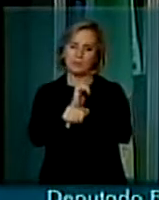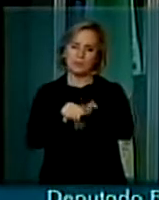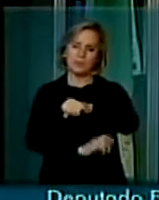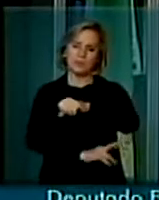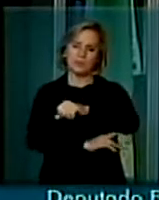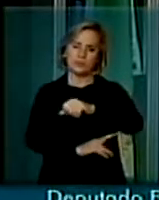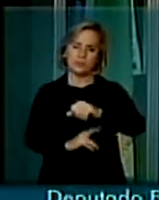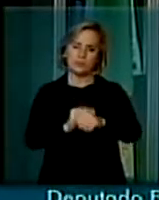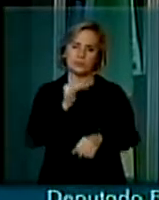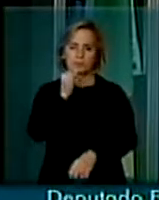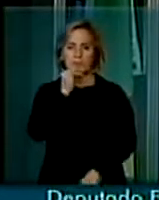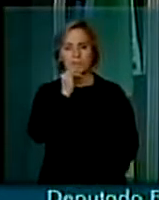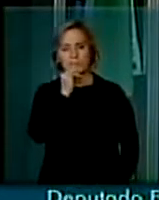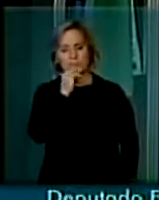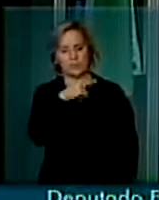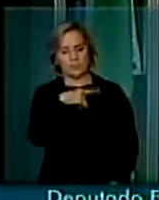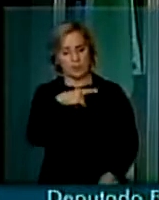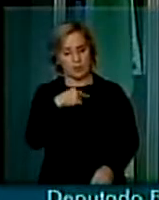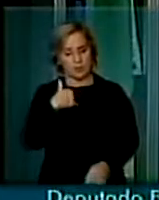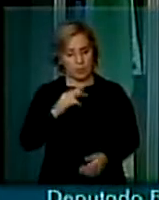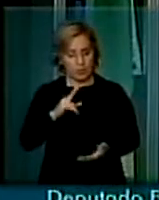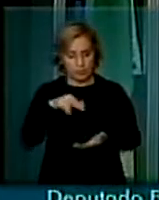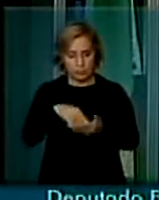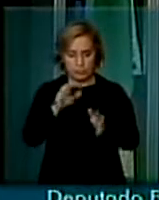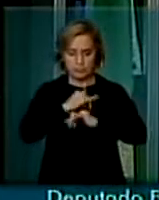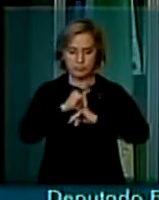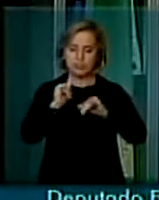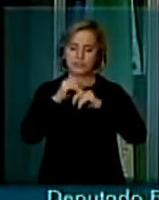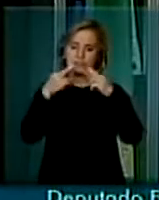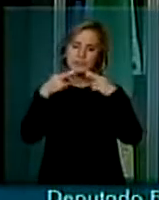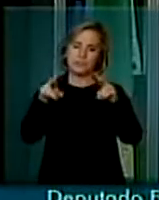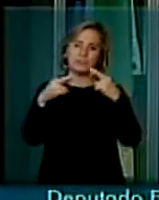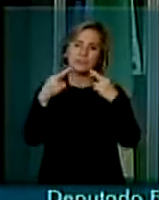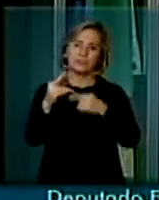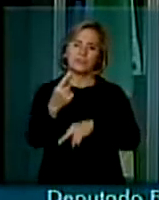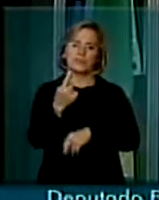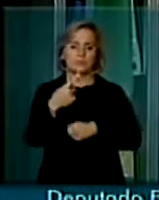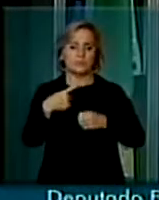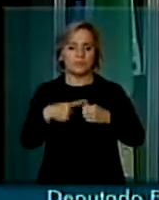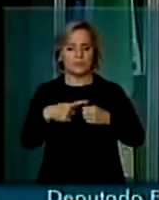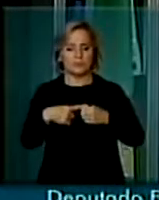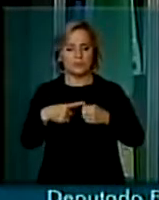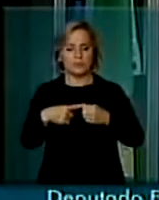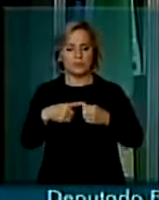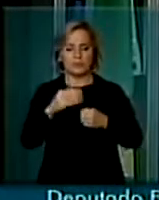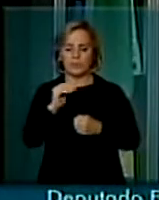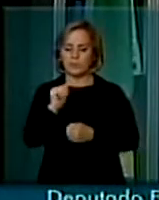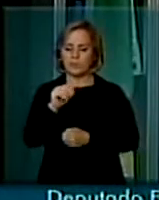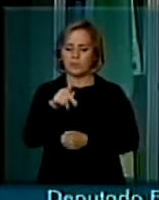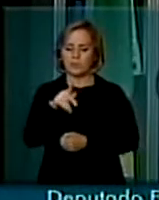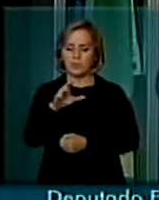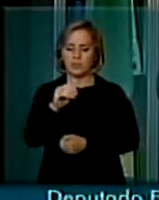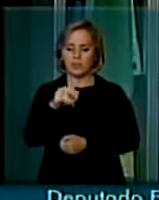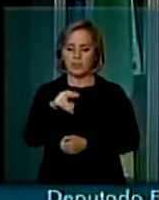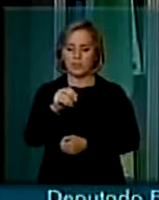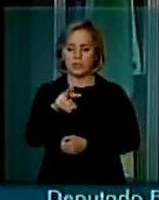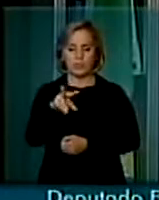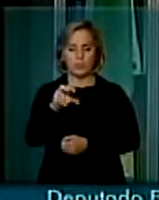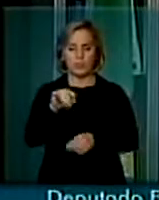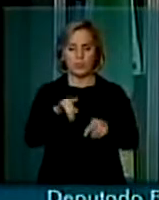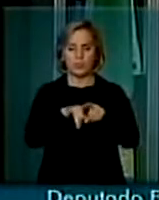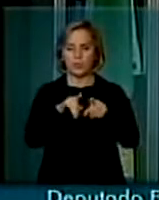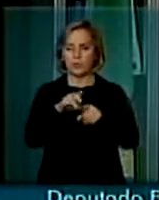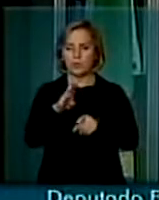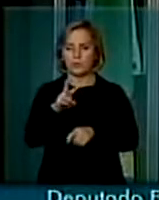senhor presidente, eu tenho denunciado aqui que, numa área, no município lá de Campo Novo, Buritis e outras regiões,